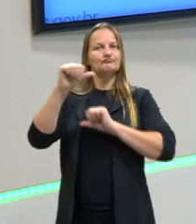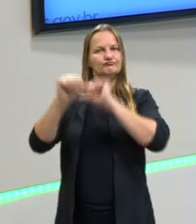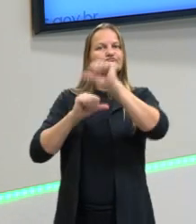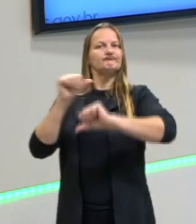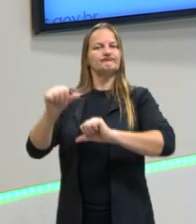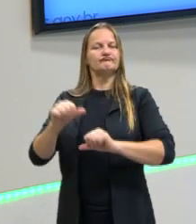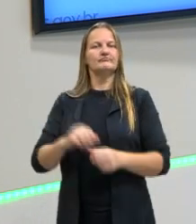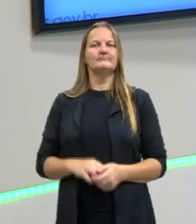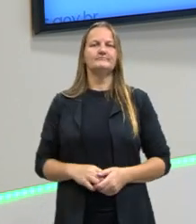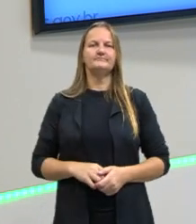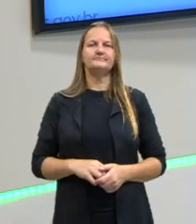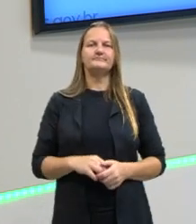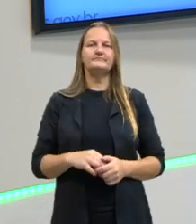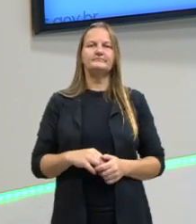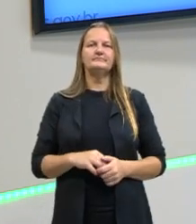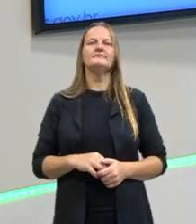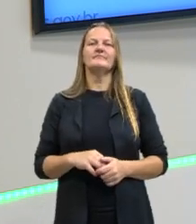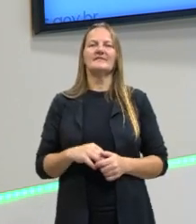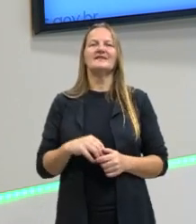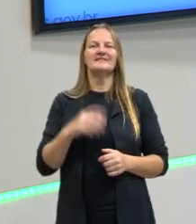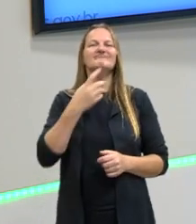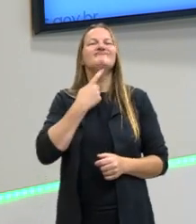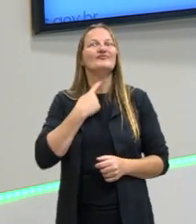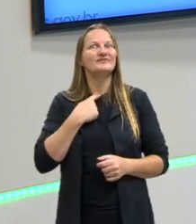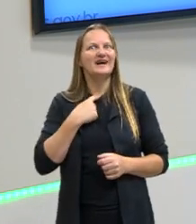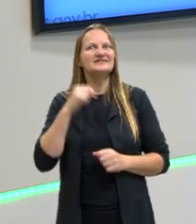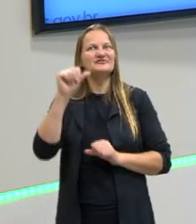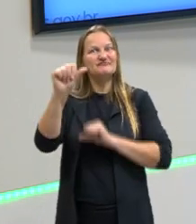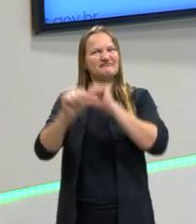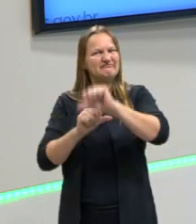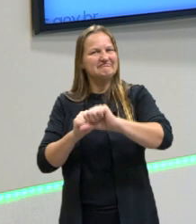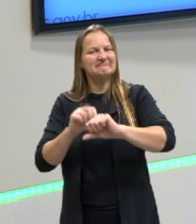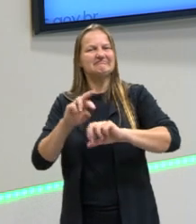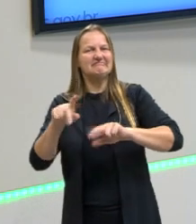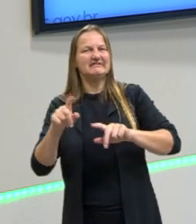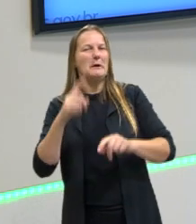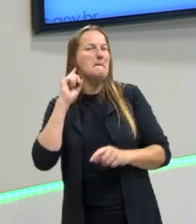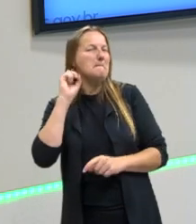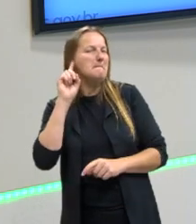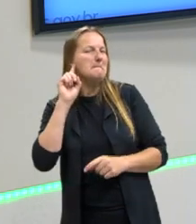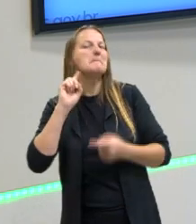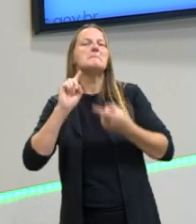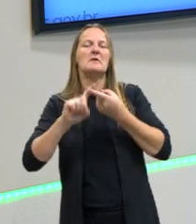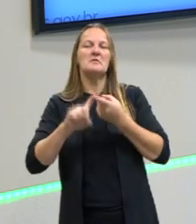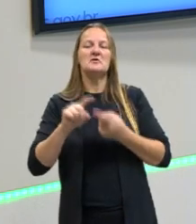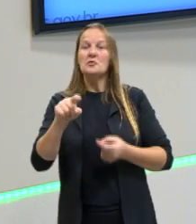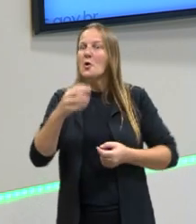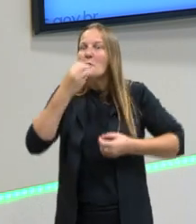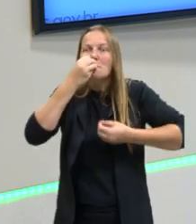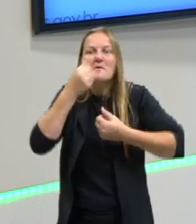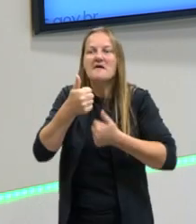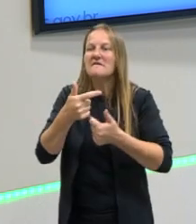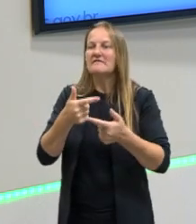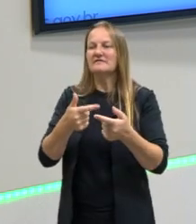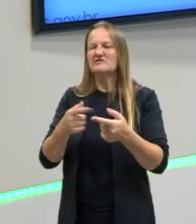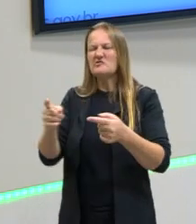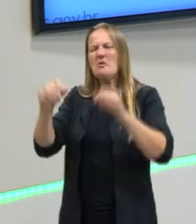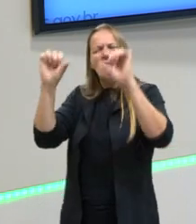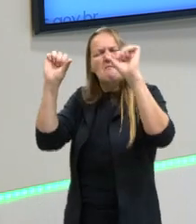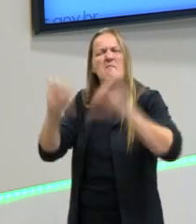querendo dizer o oposto àquilo. Então, você foi tão bem, na verdade, está querendo dizer o quê?